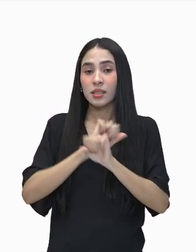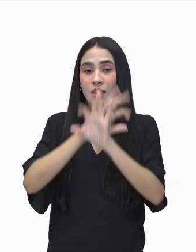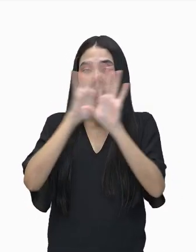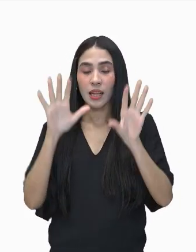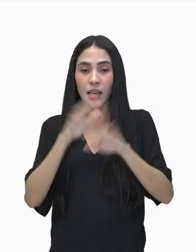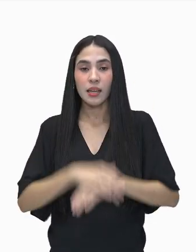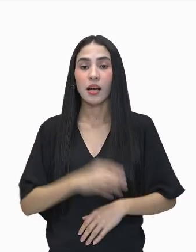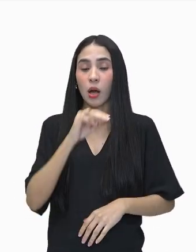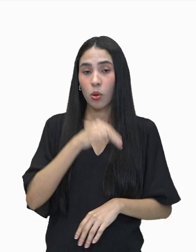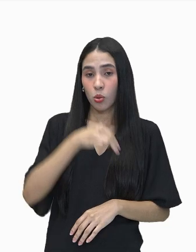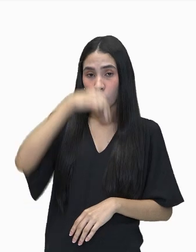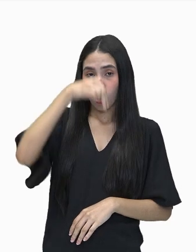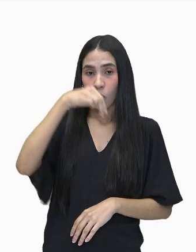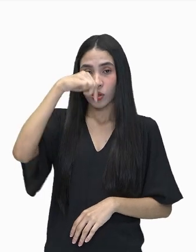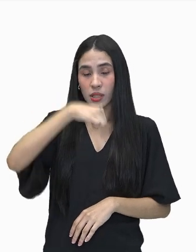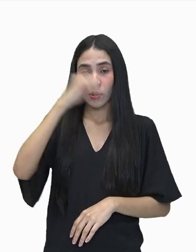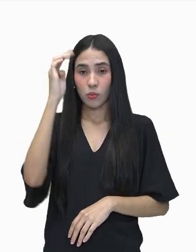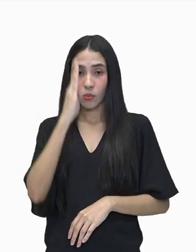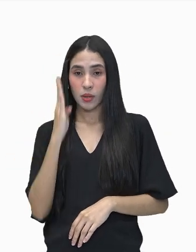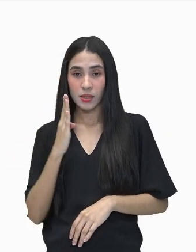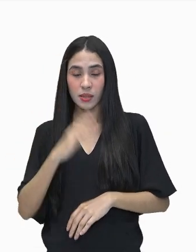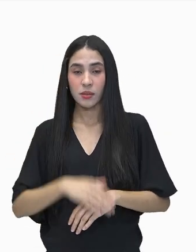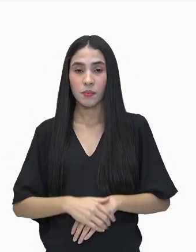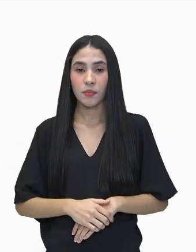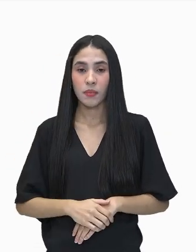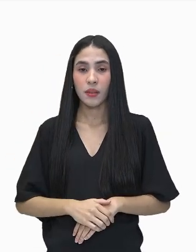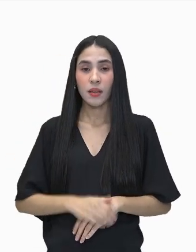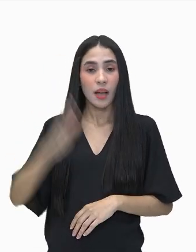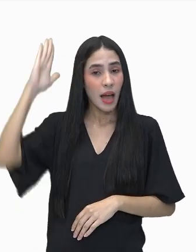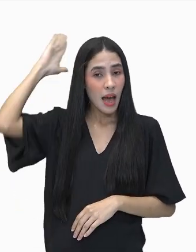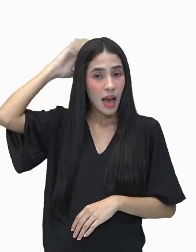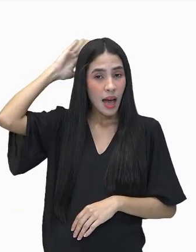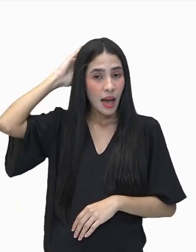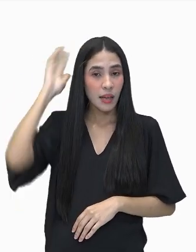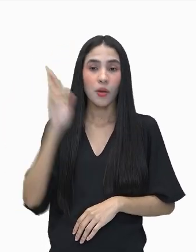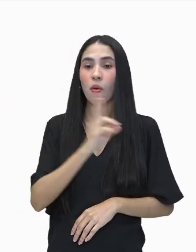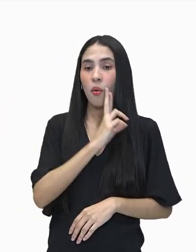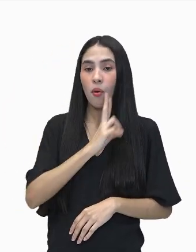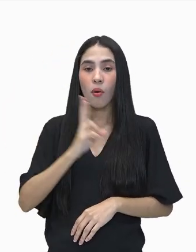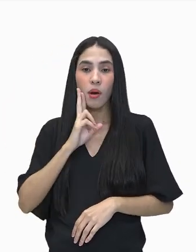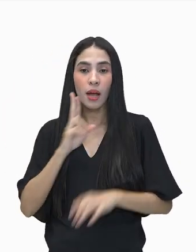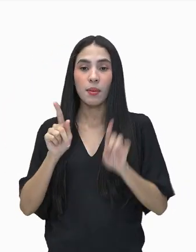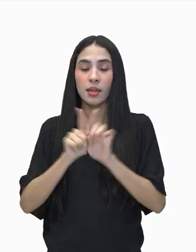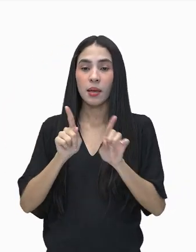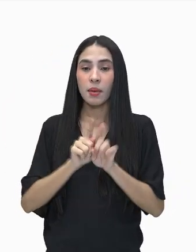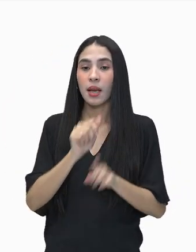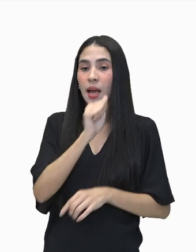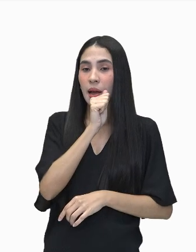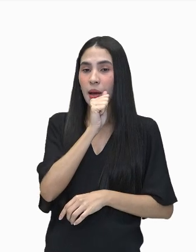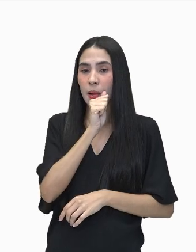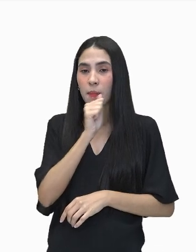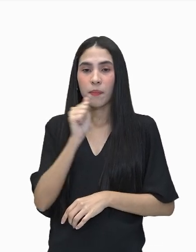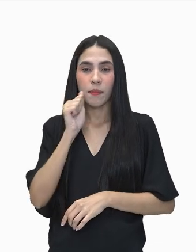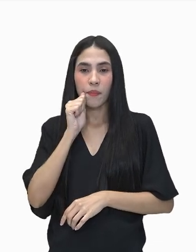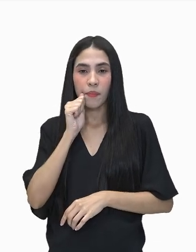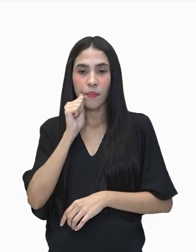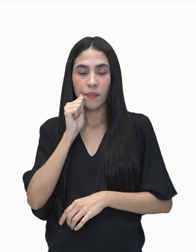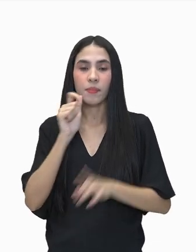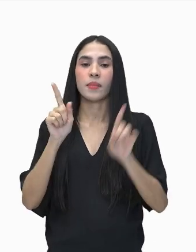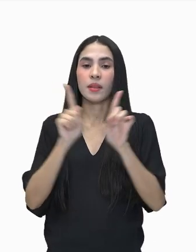Brasil, ou aqui no norte do Brasil, Acre, Roraima e Amapá estão ali